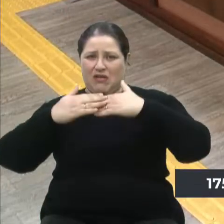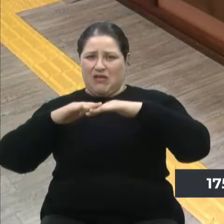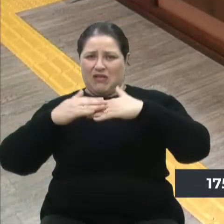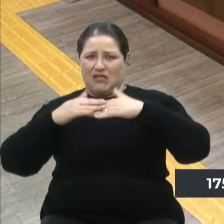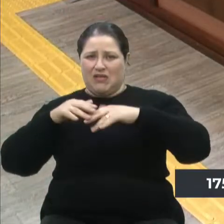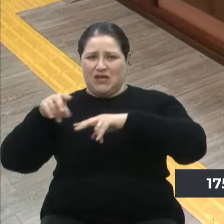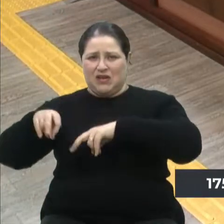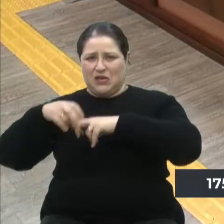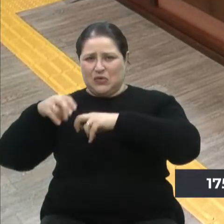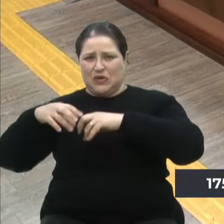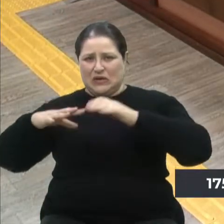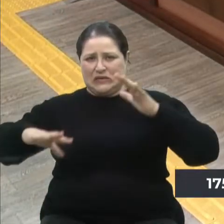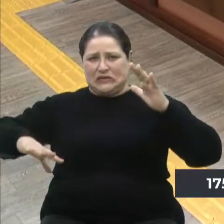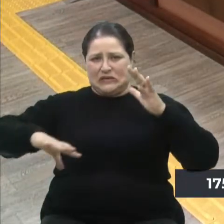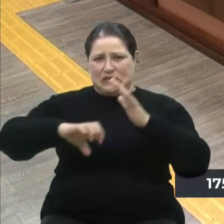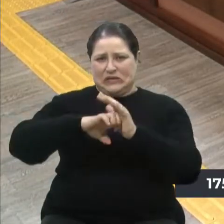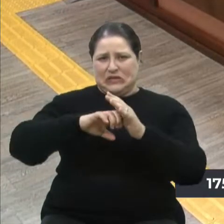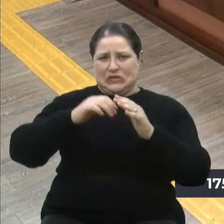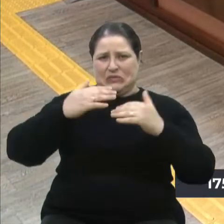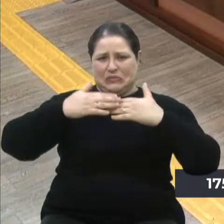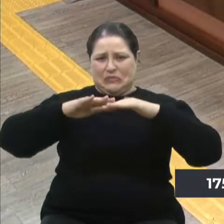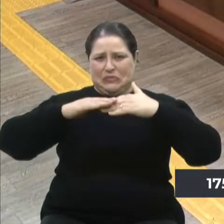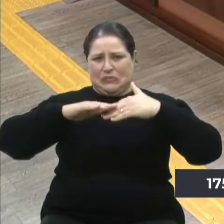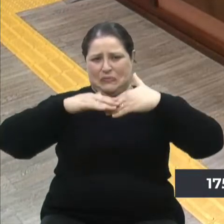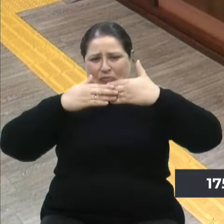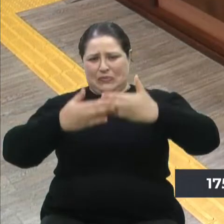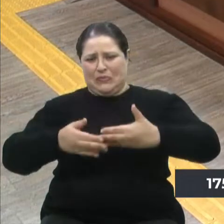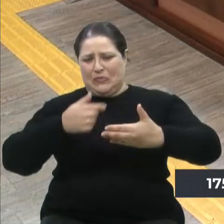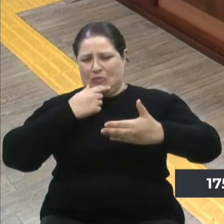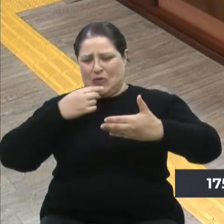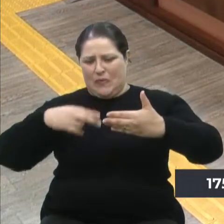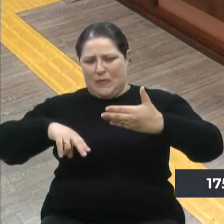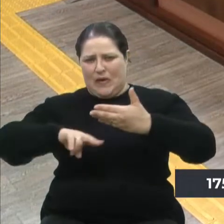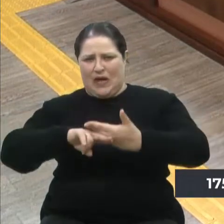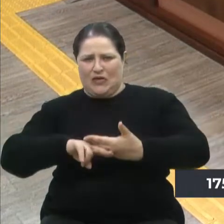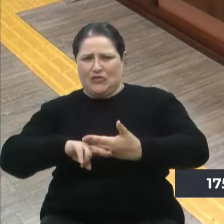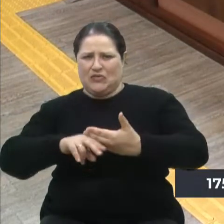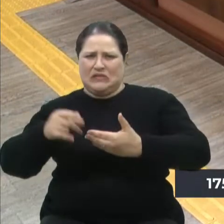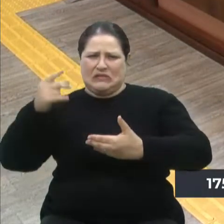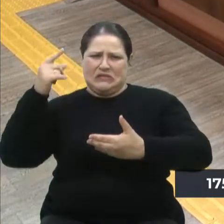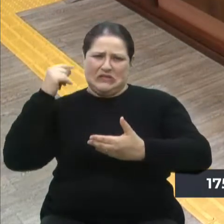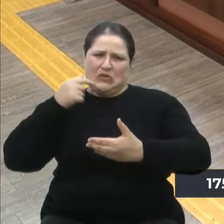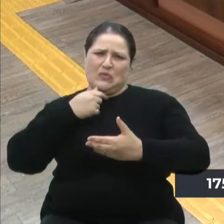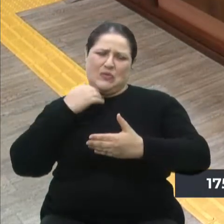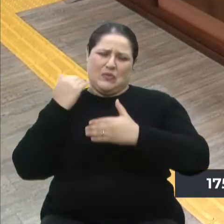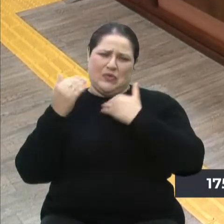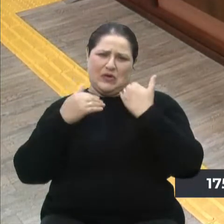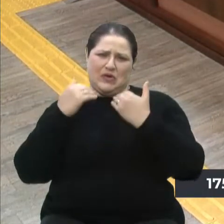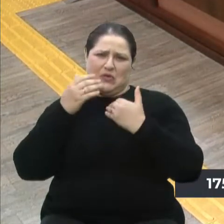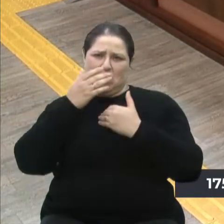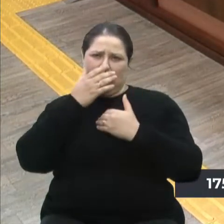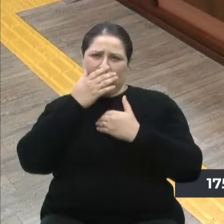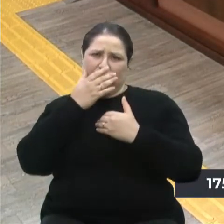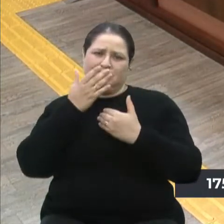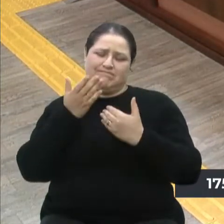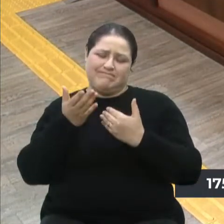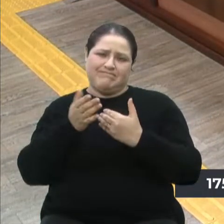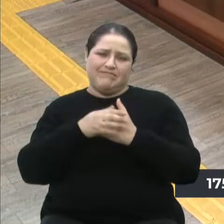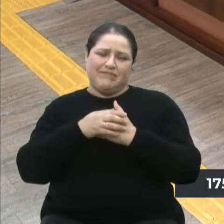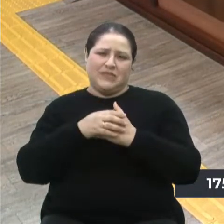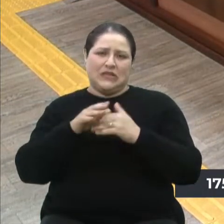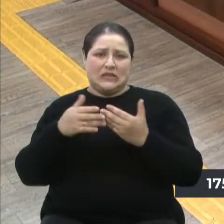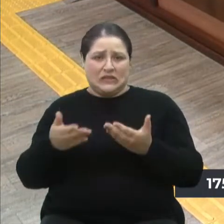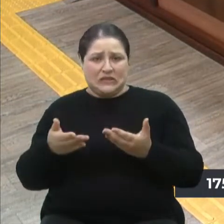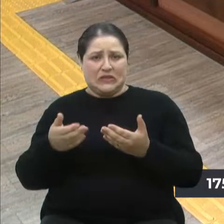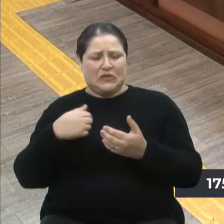vereador Marcon. Na época, tombou o caretão e ficou embaixo. Muitos anos atrás, então deveria até estar lá. Então, eu também